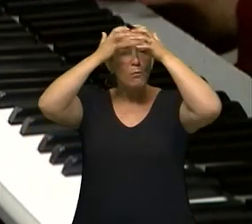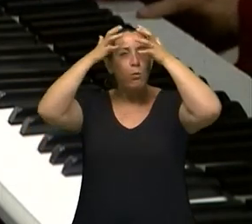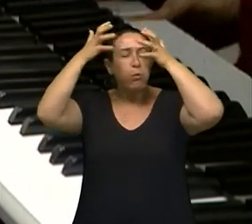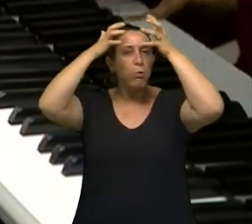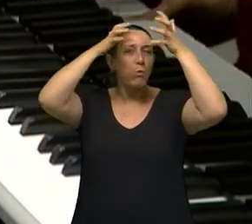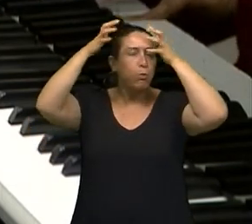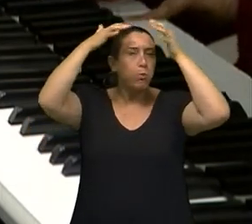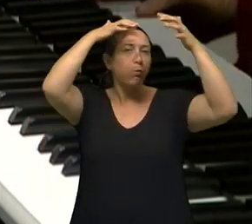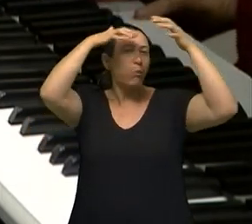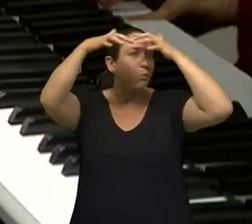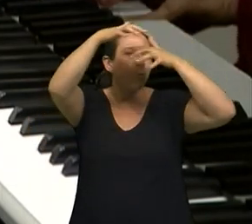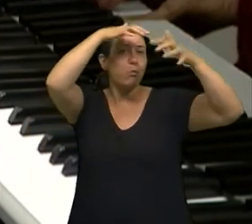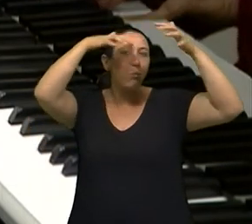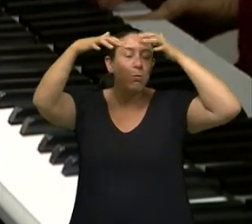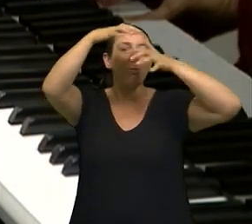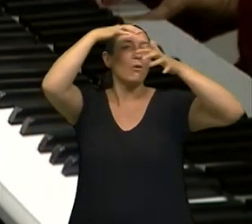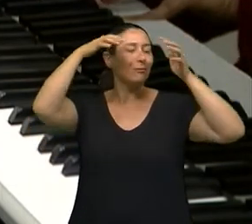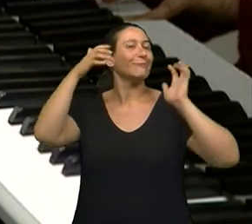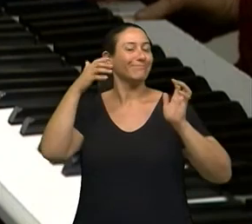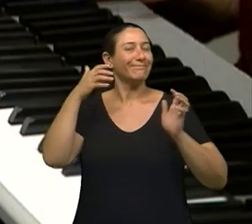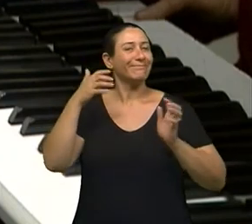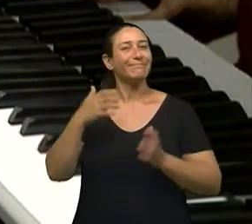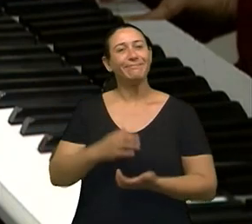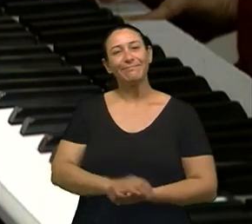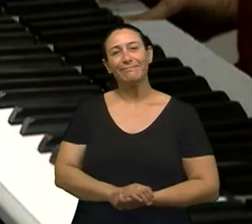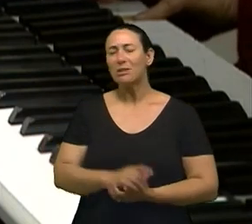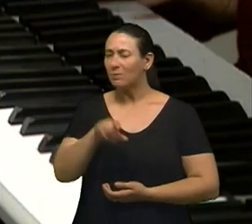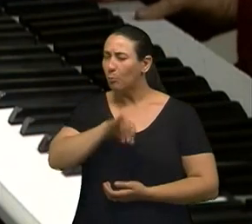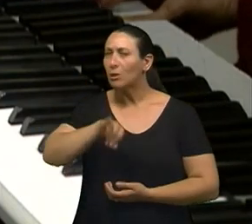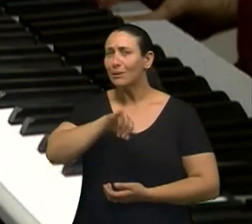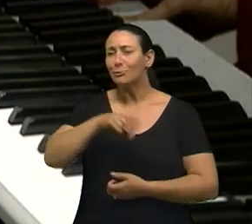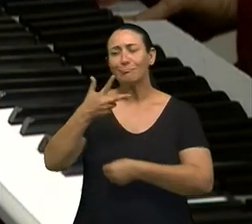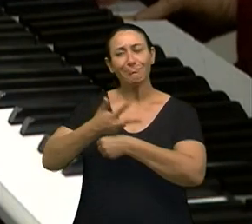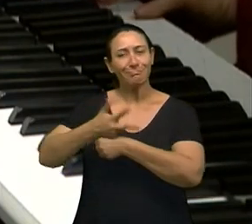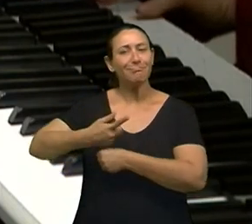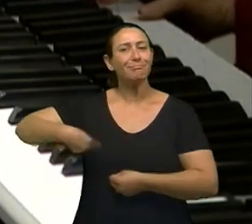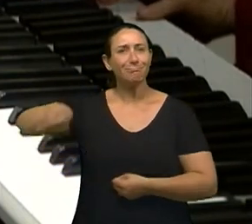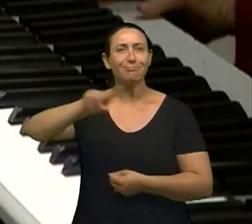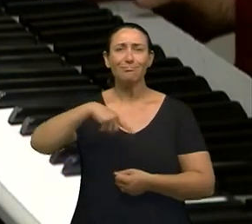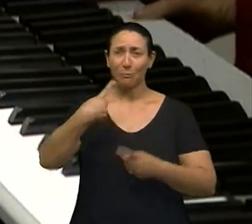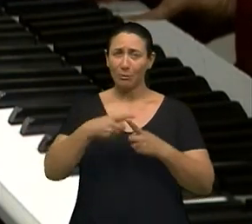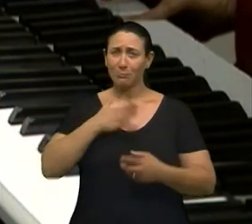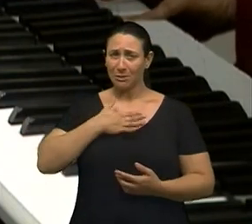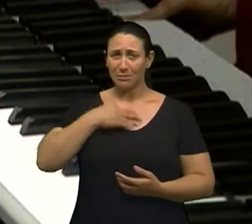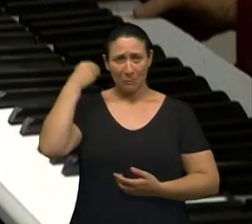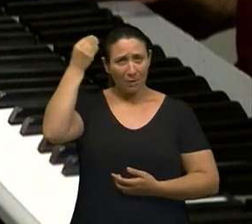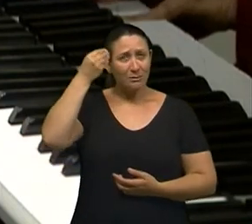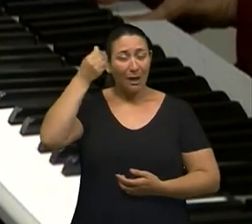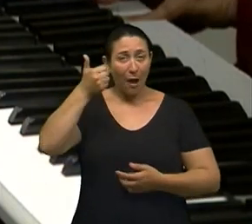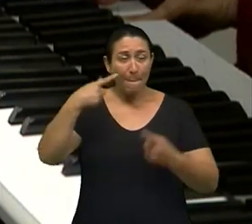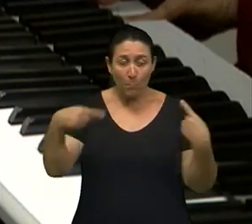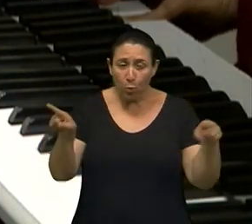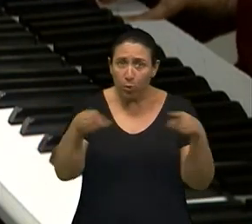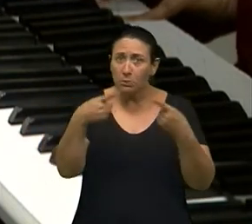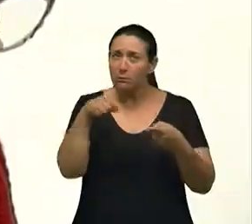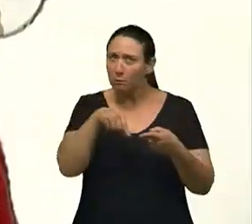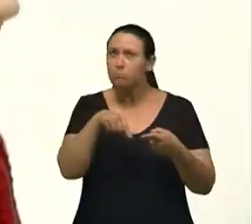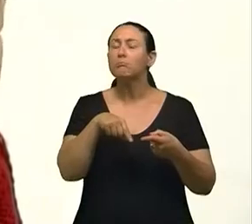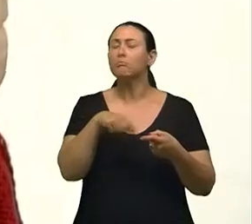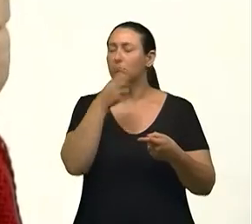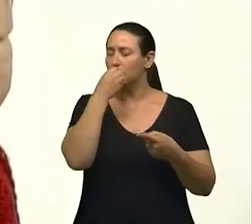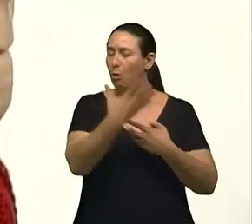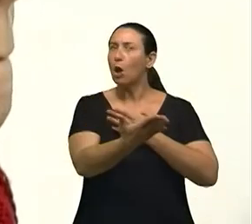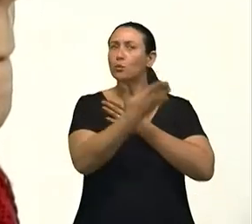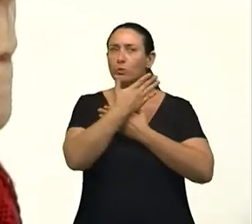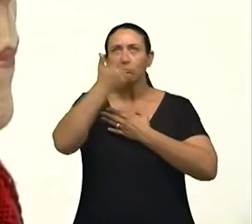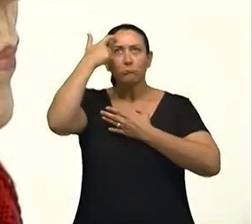Isso é muito importante na velhice. Eu digo assim, por experiência própria, que a música é um grande incentivo